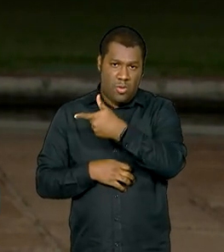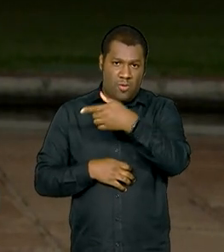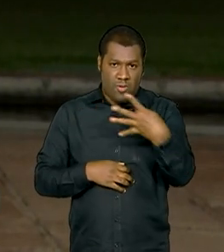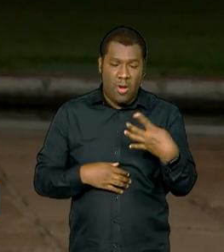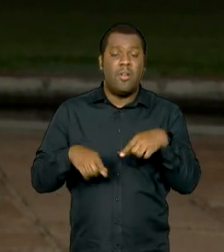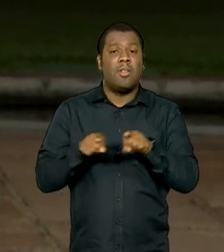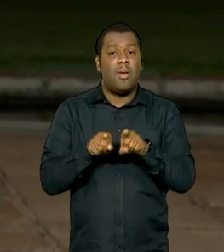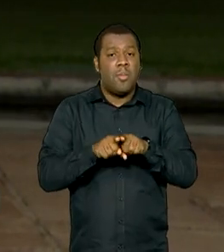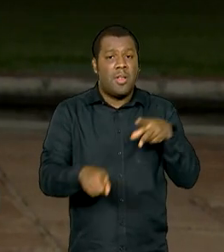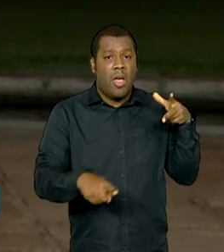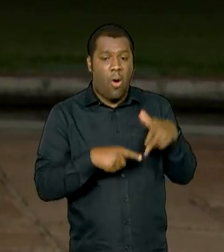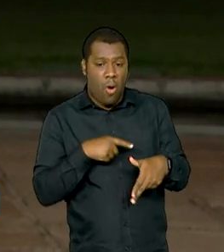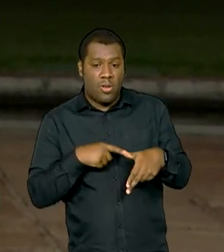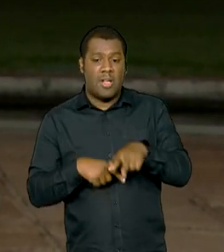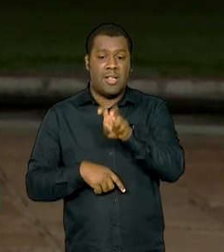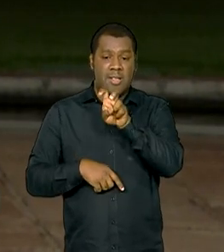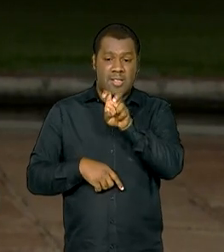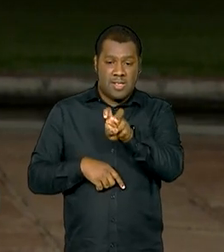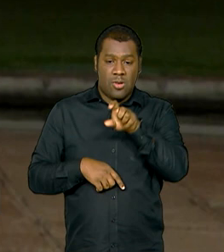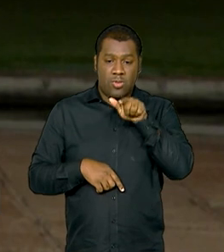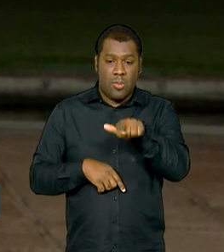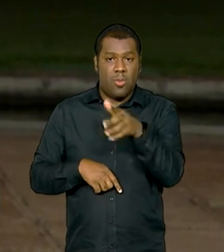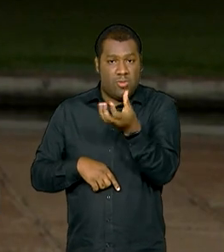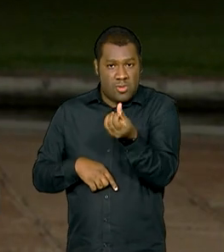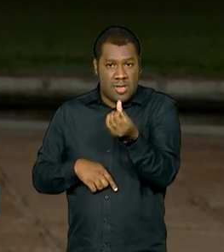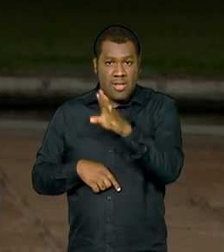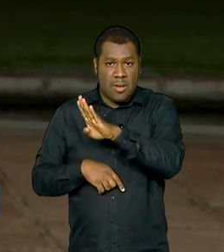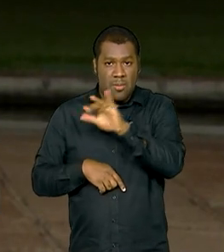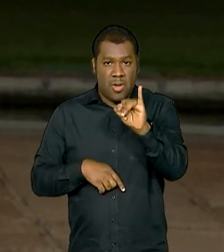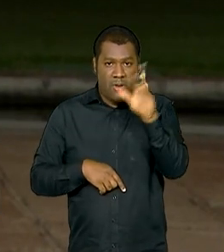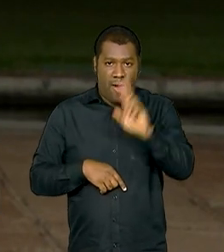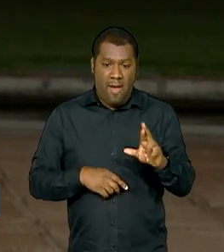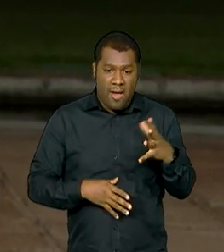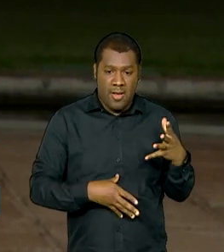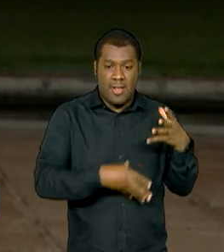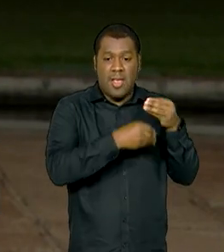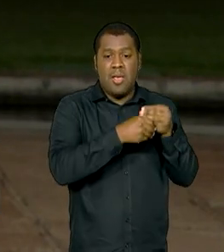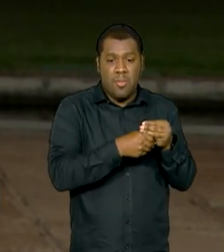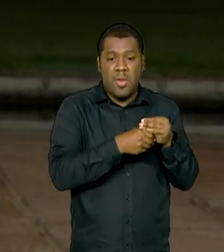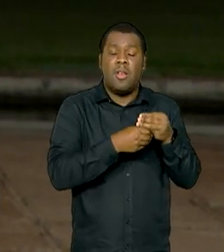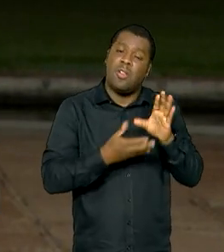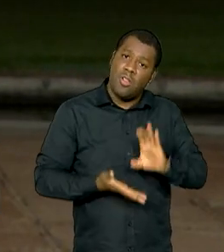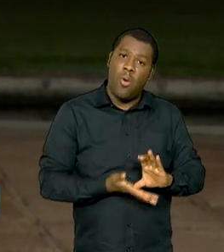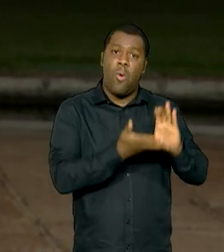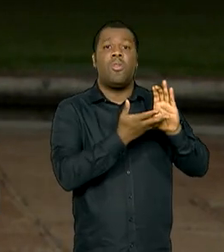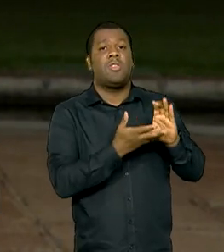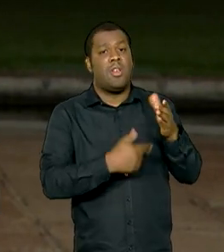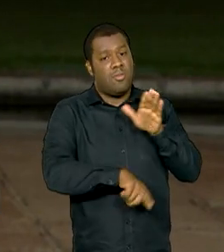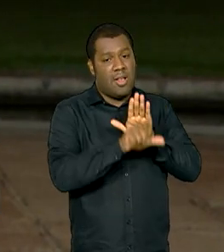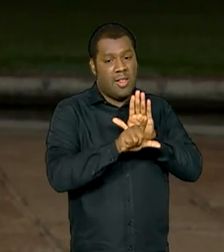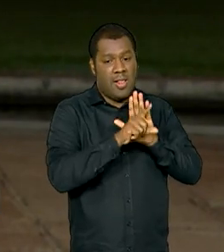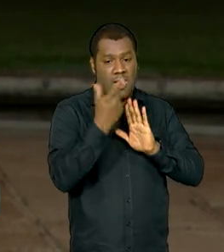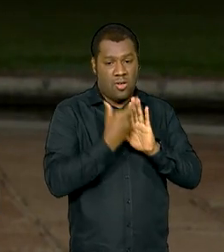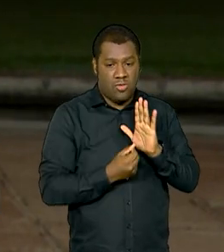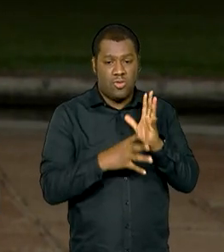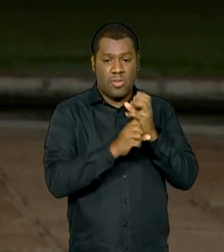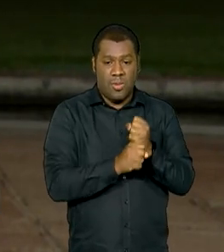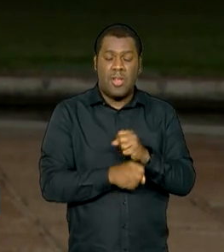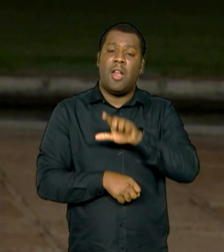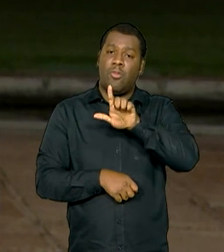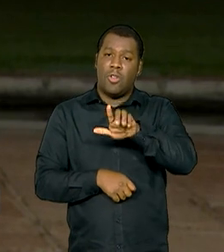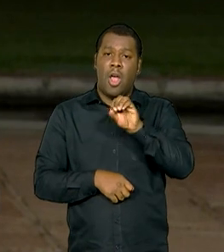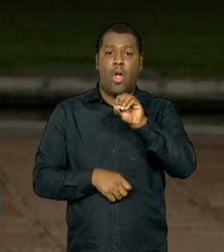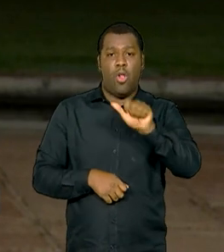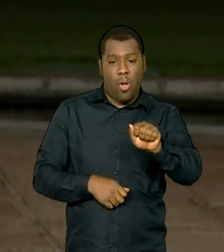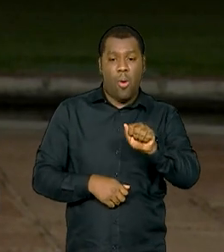de R 5,6 bilhões em emendas da Comissão na Lei Orçamentária Anual, a LOA. E olha, essa não é a